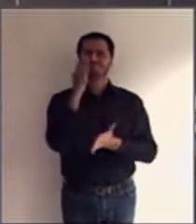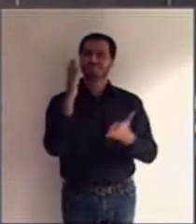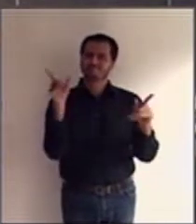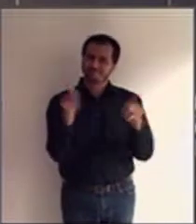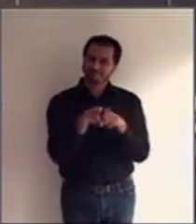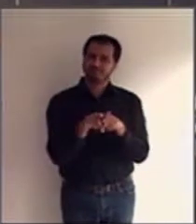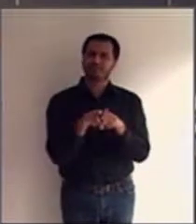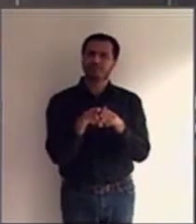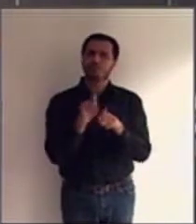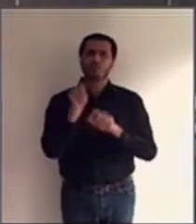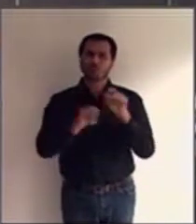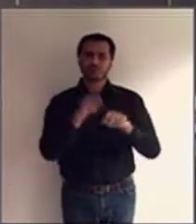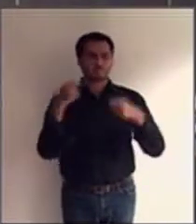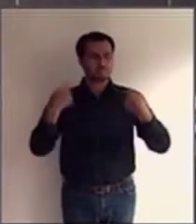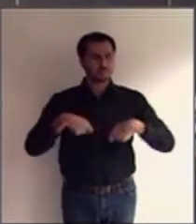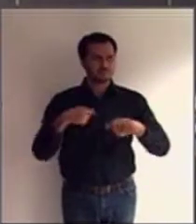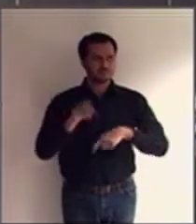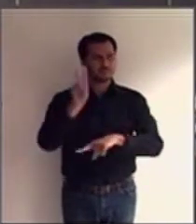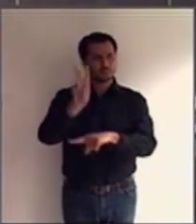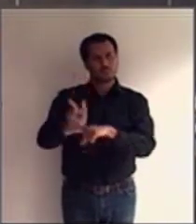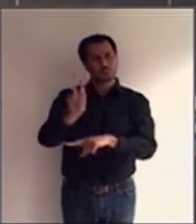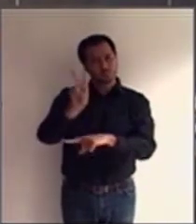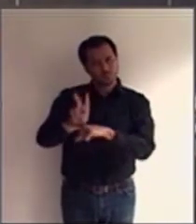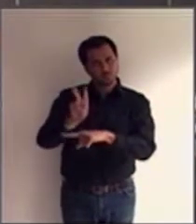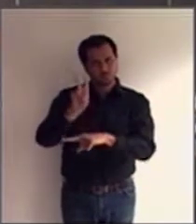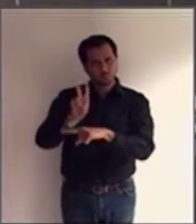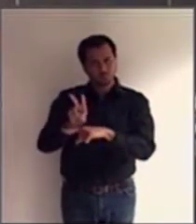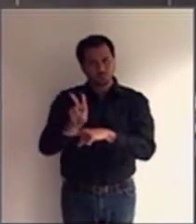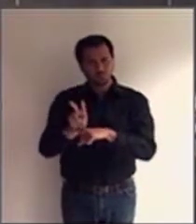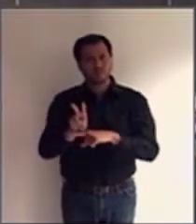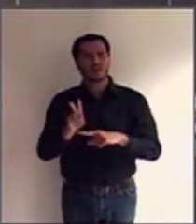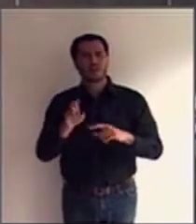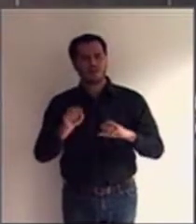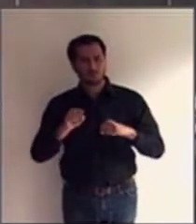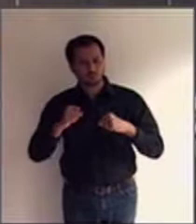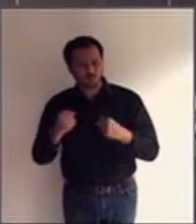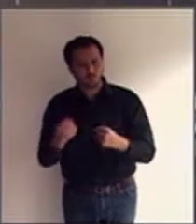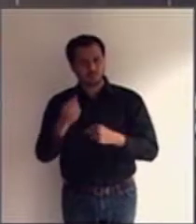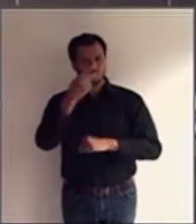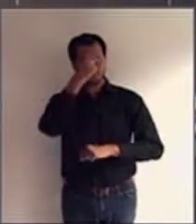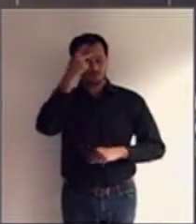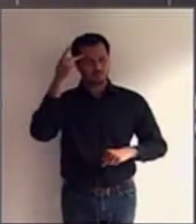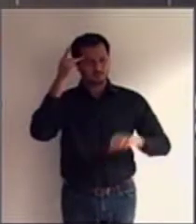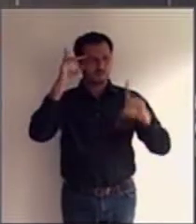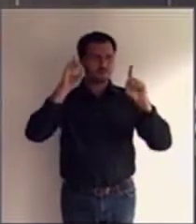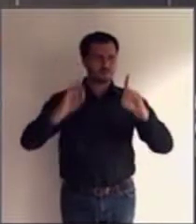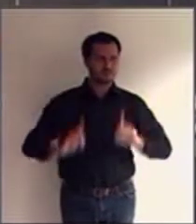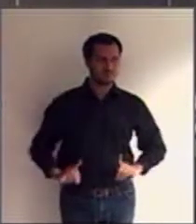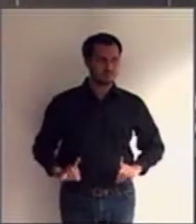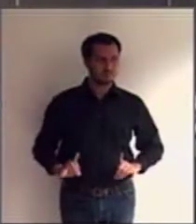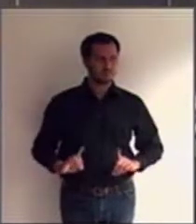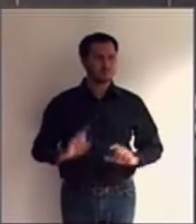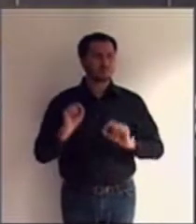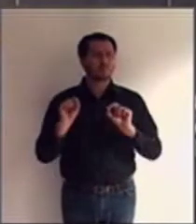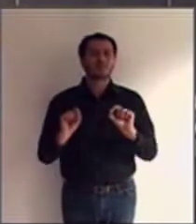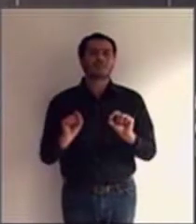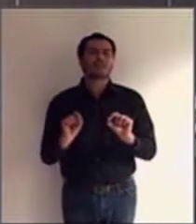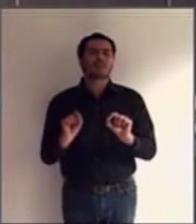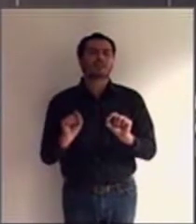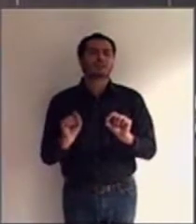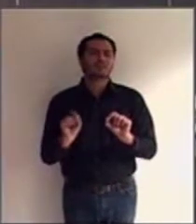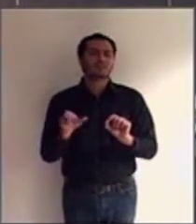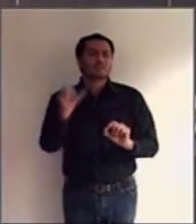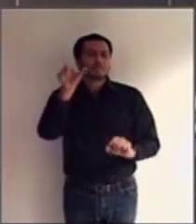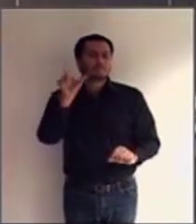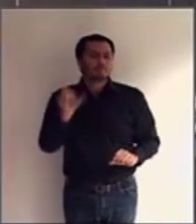necessidade de se preservar a autonomia e os interesses da pessoa com deficiência. Quem são as pessoas que